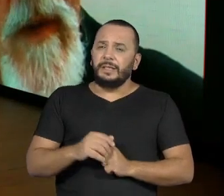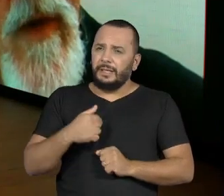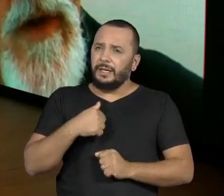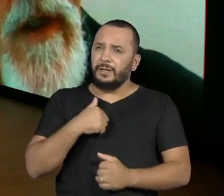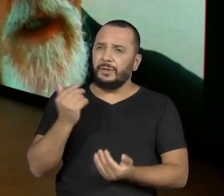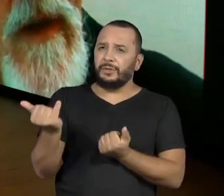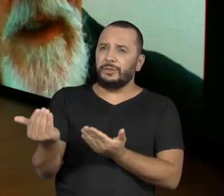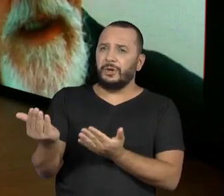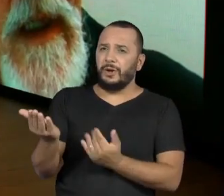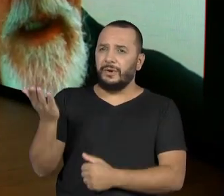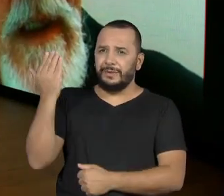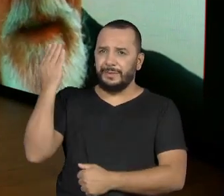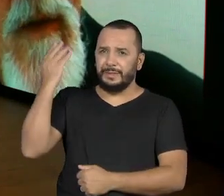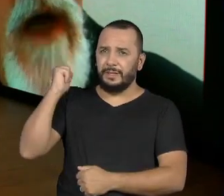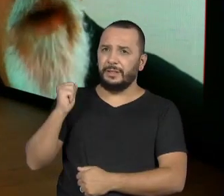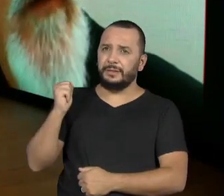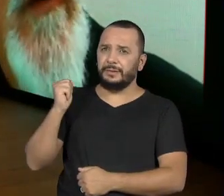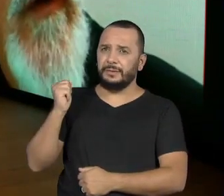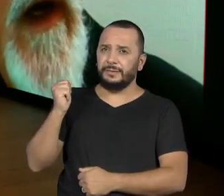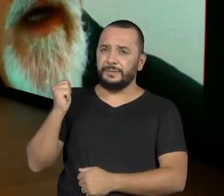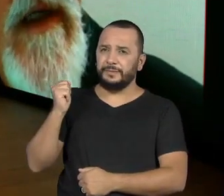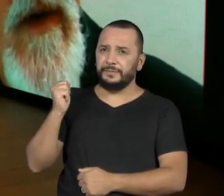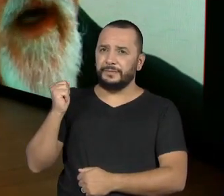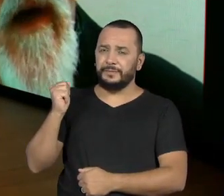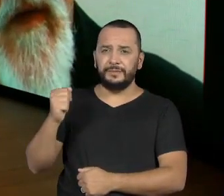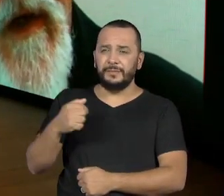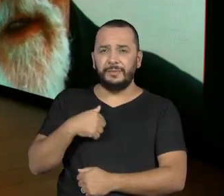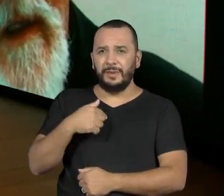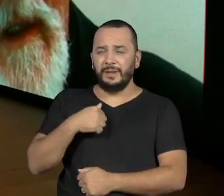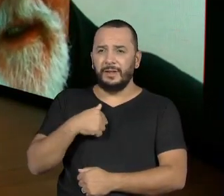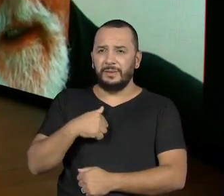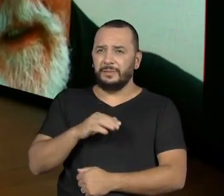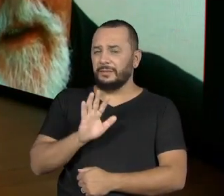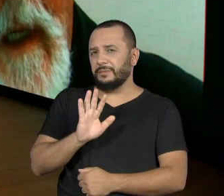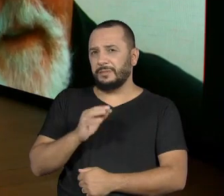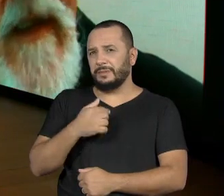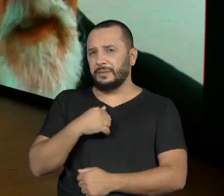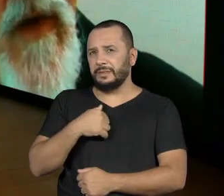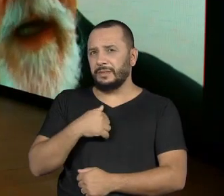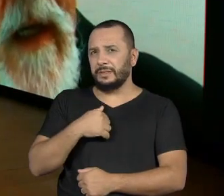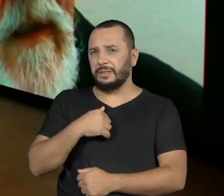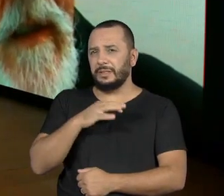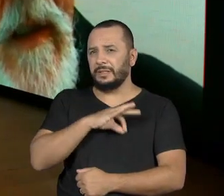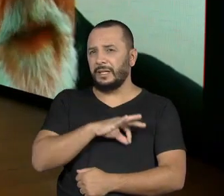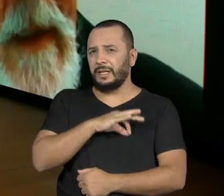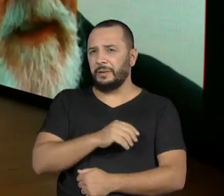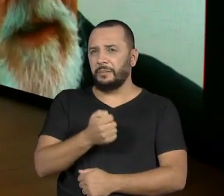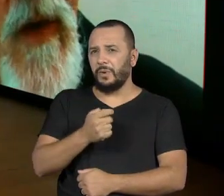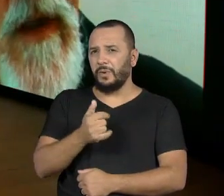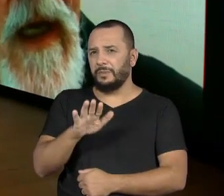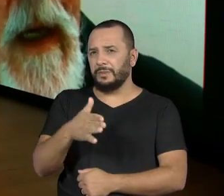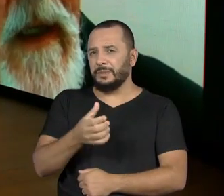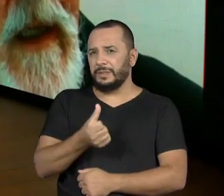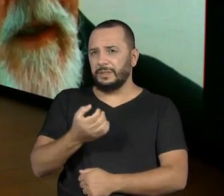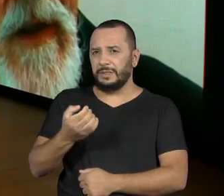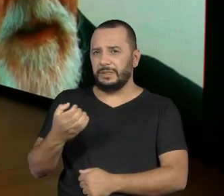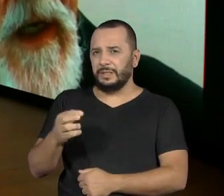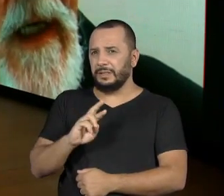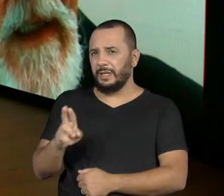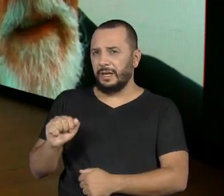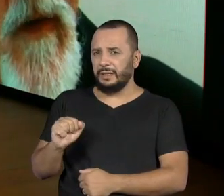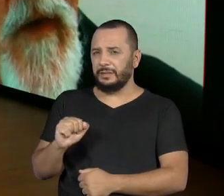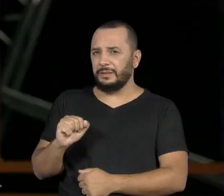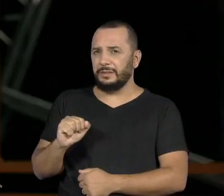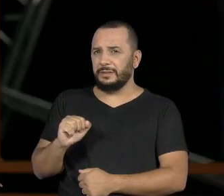jovem, mas eu tinha que... Eu não ganhava muito no réu, né? Eu ganhava, falava, 600 reais, mais as decisões é isso.